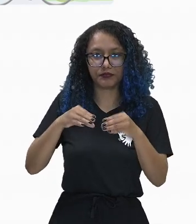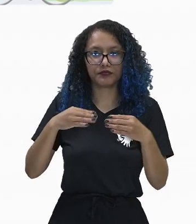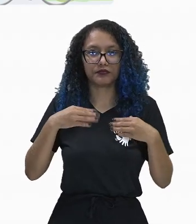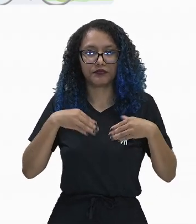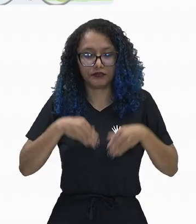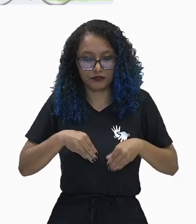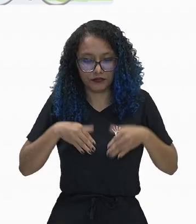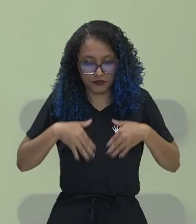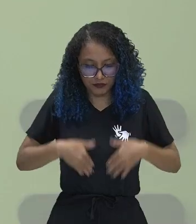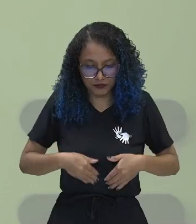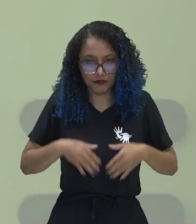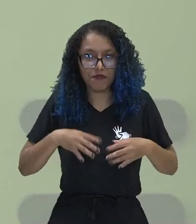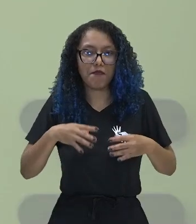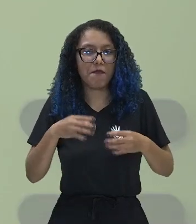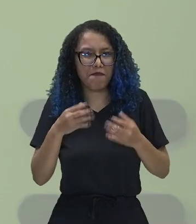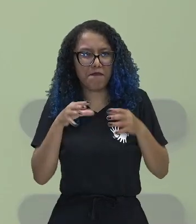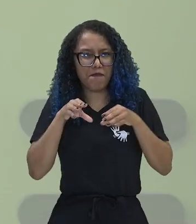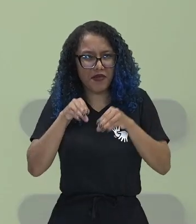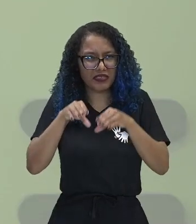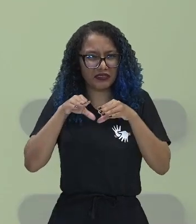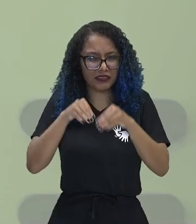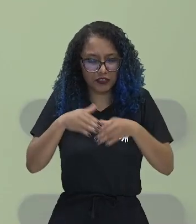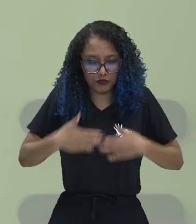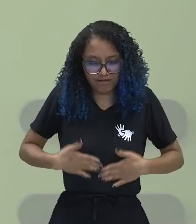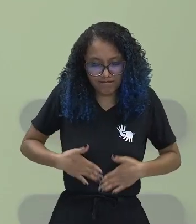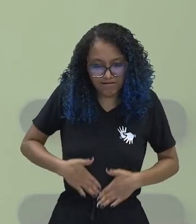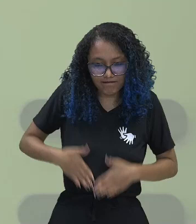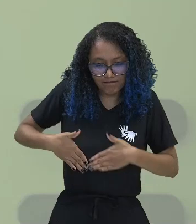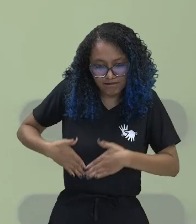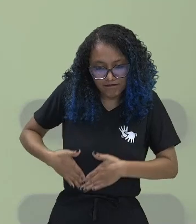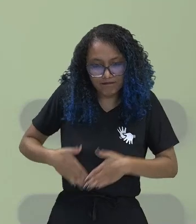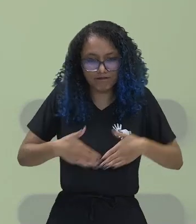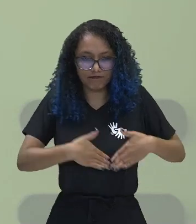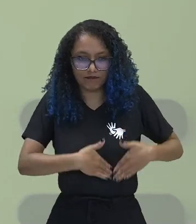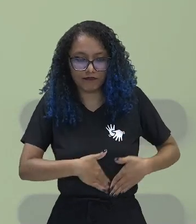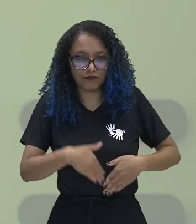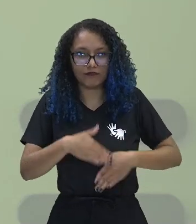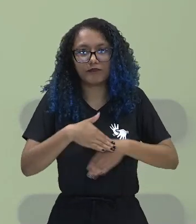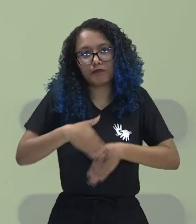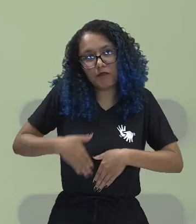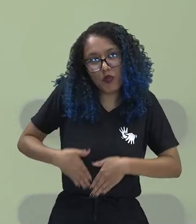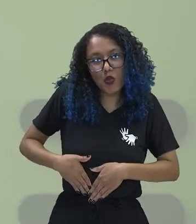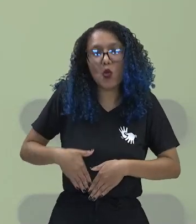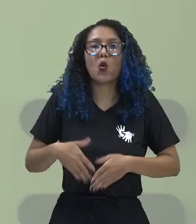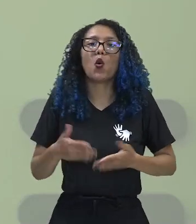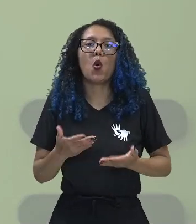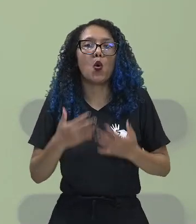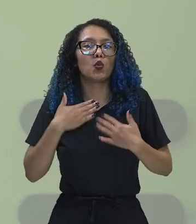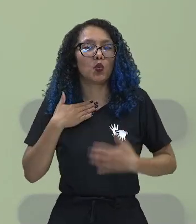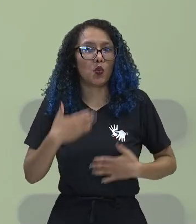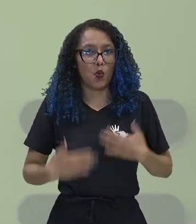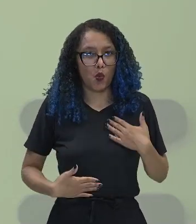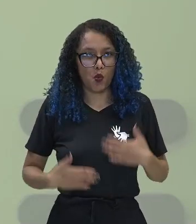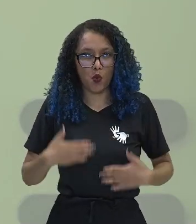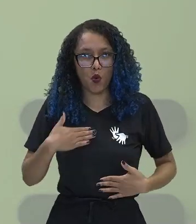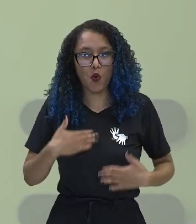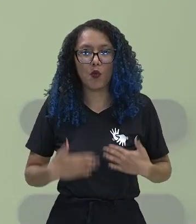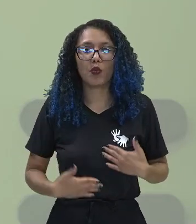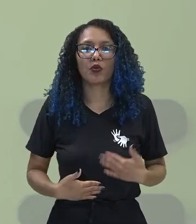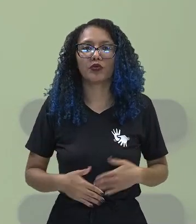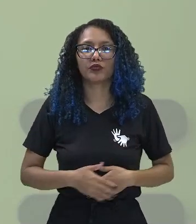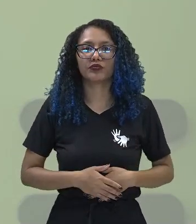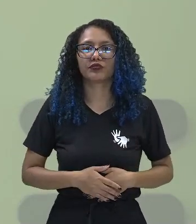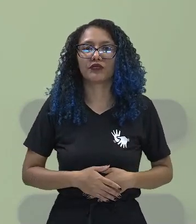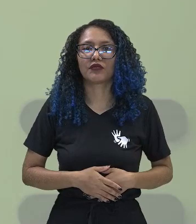drenagem linfática, na drenagem de líquidos que o corpo retém. Mas olha só, eu falei, eu citei aqui